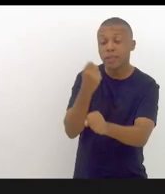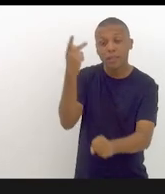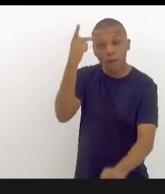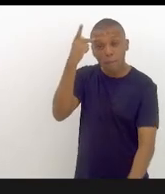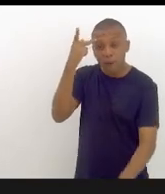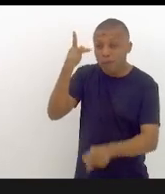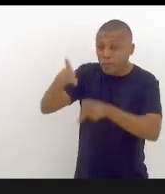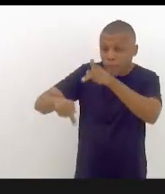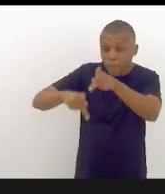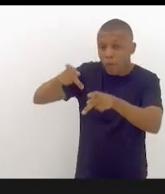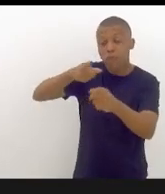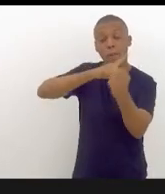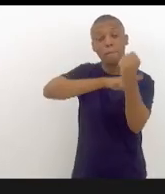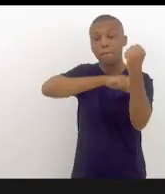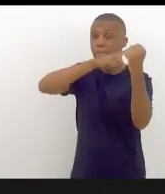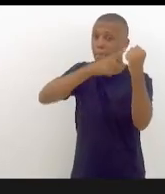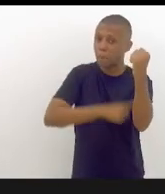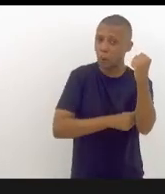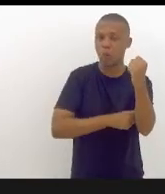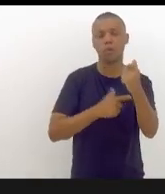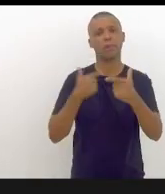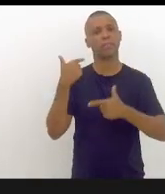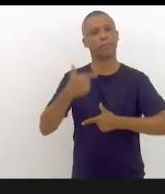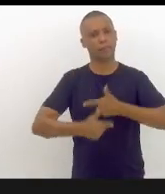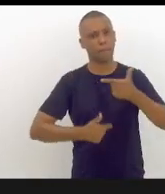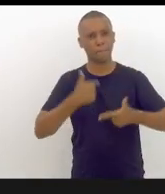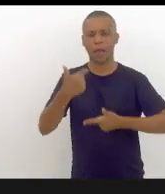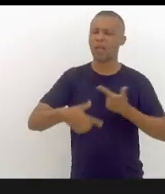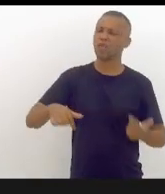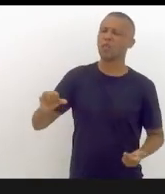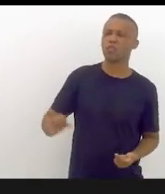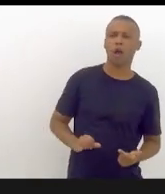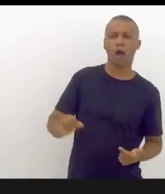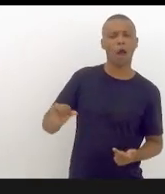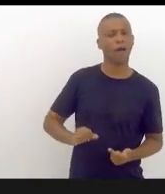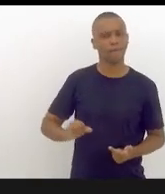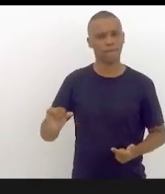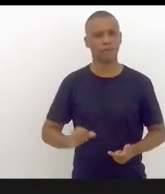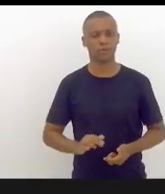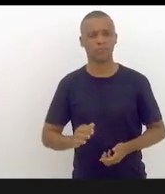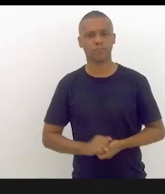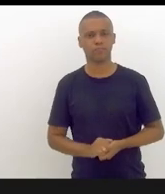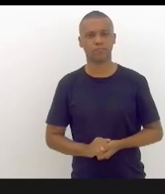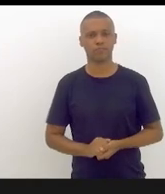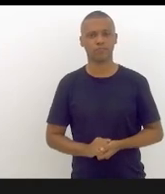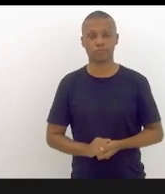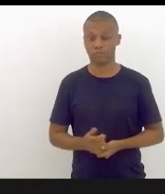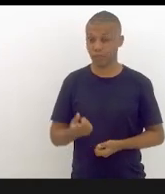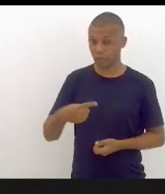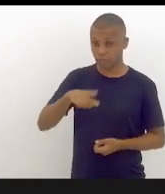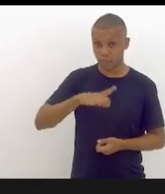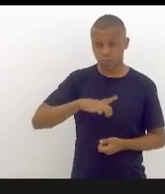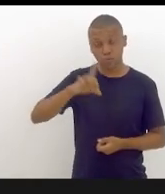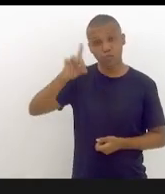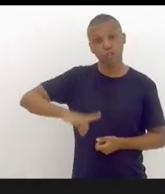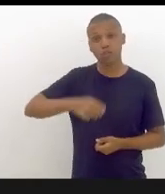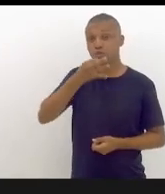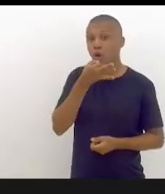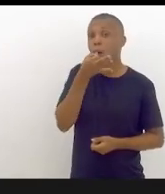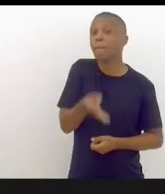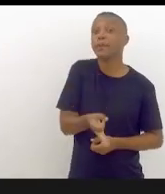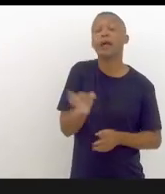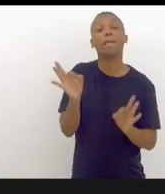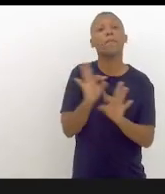esse povo ordeiro, trabalhador, sofredor, tem o direito de opinar e opinou